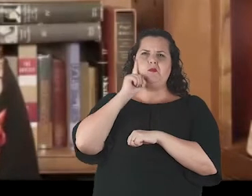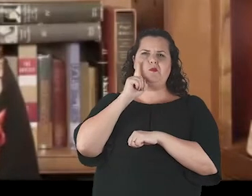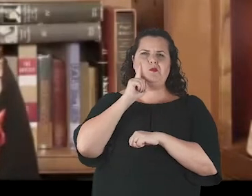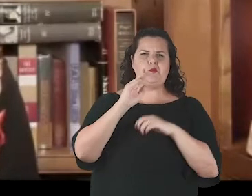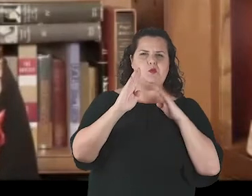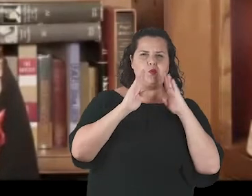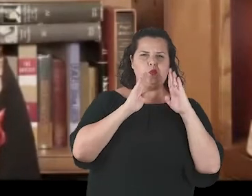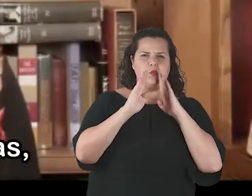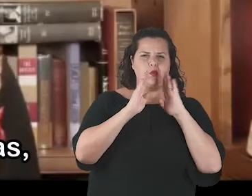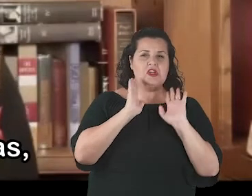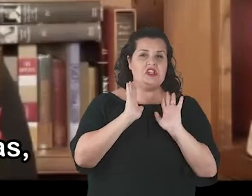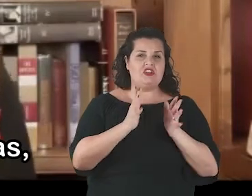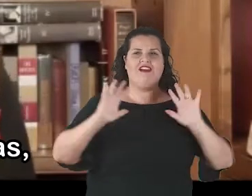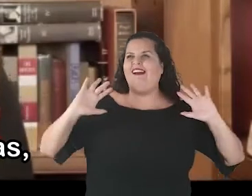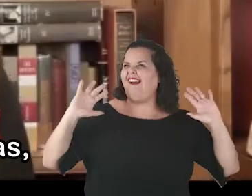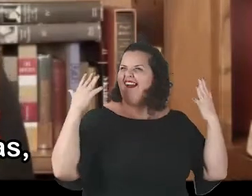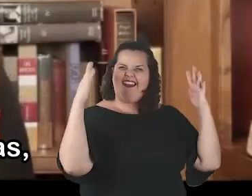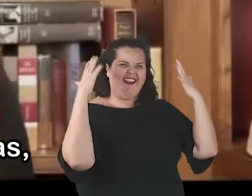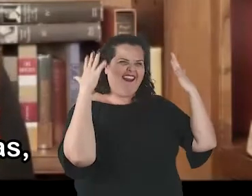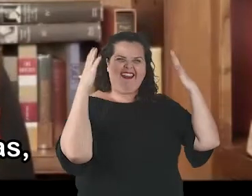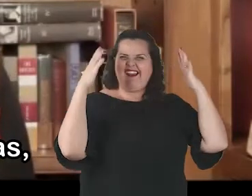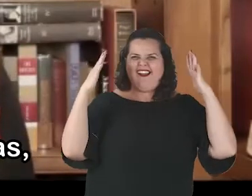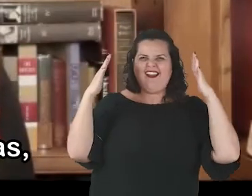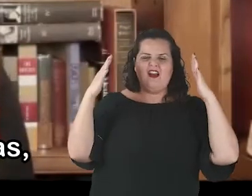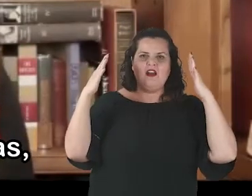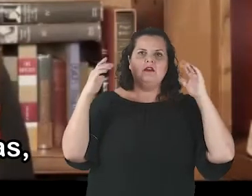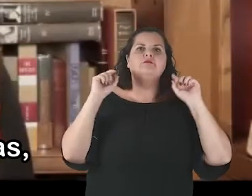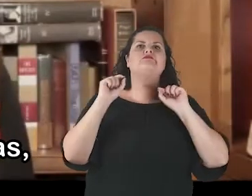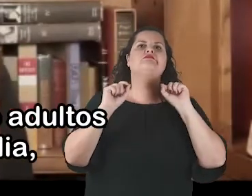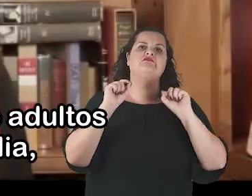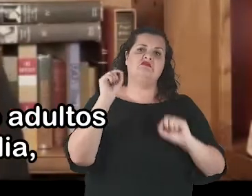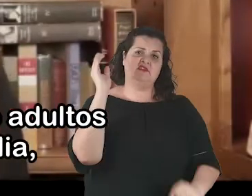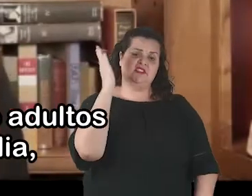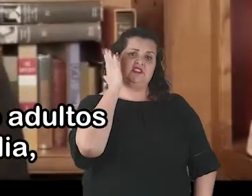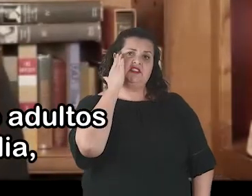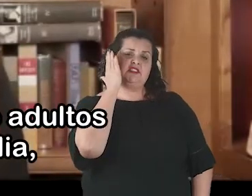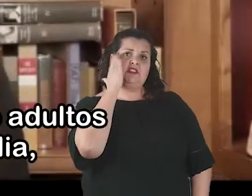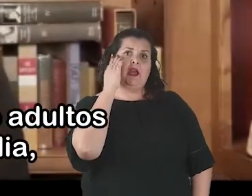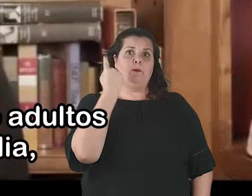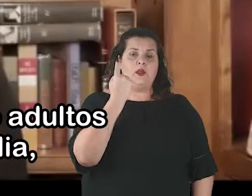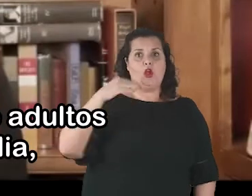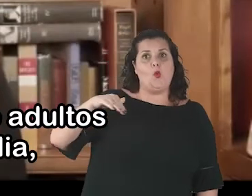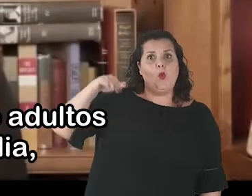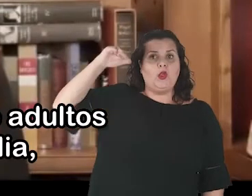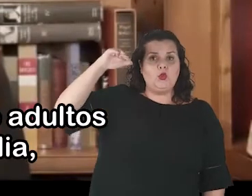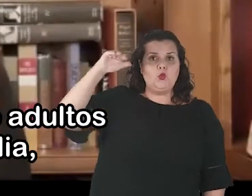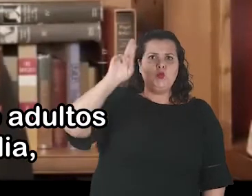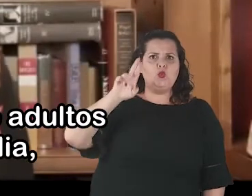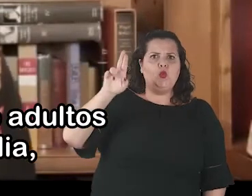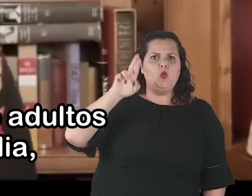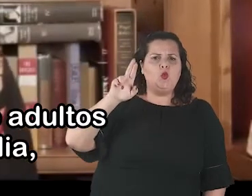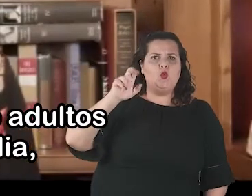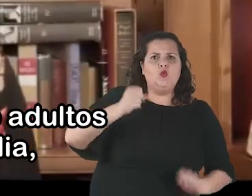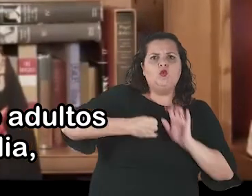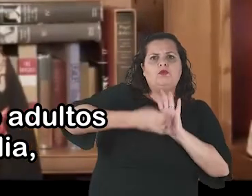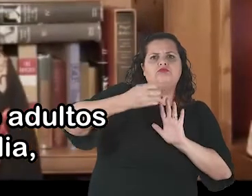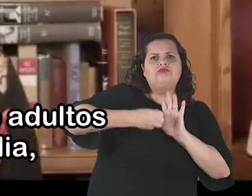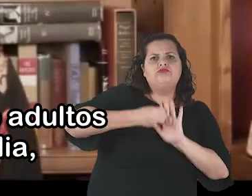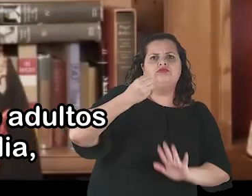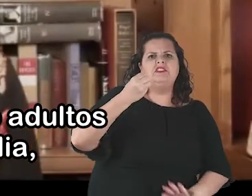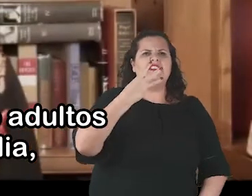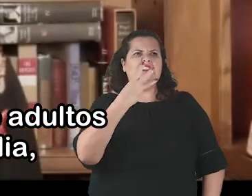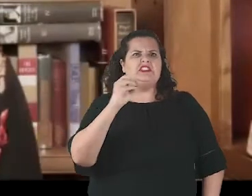-americana de marketing do Facebook já comemorou essas conquistas, se gabando do fato de que, enquanto